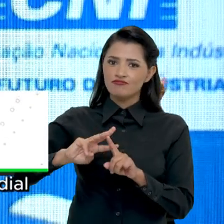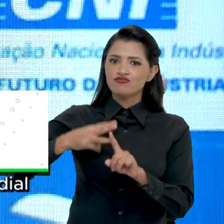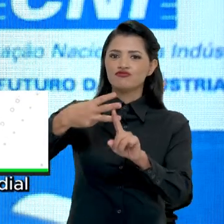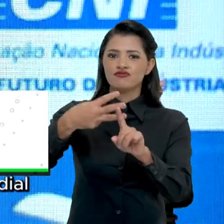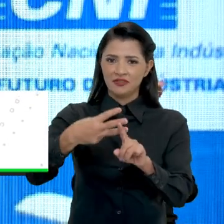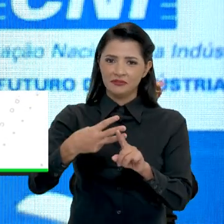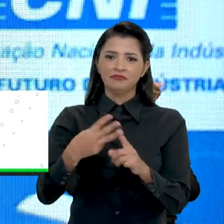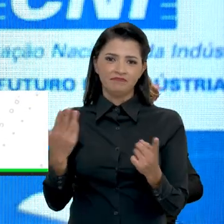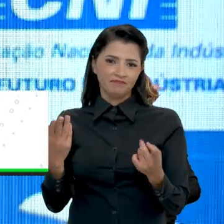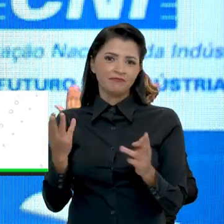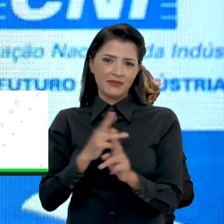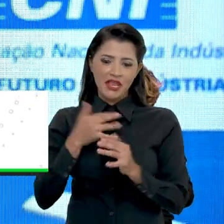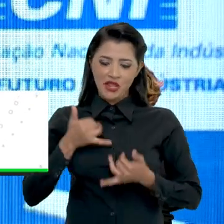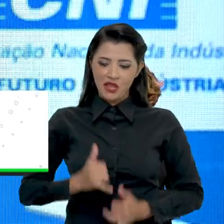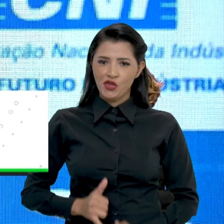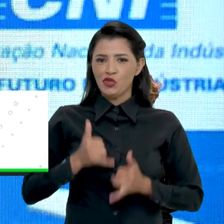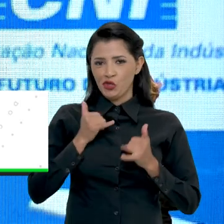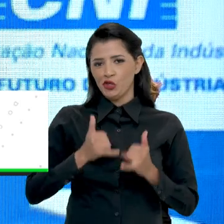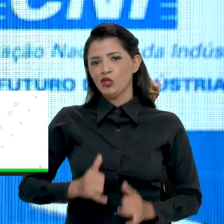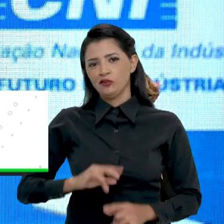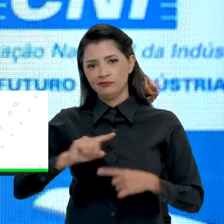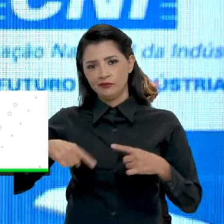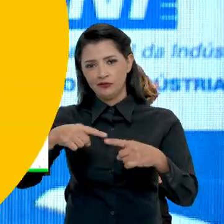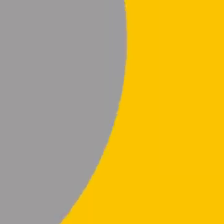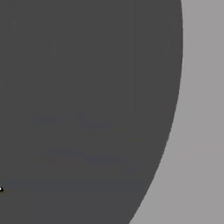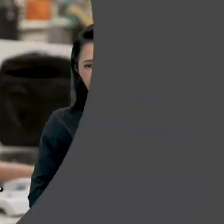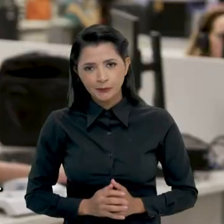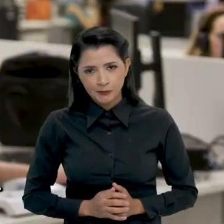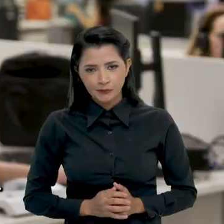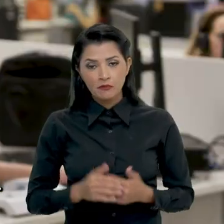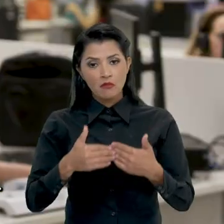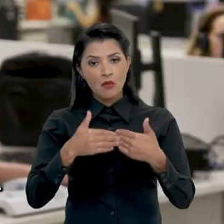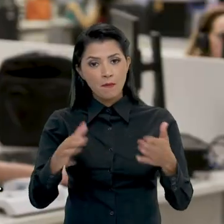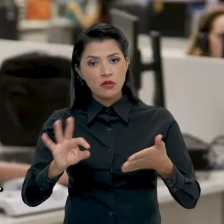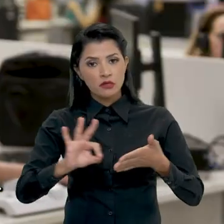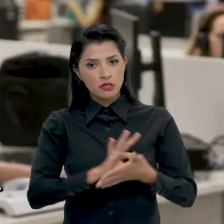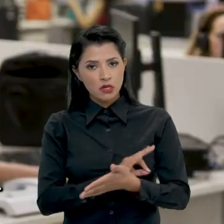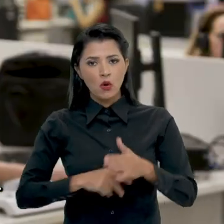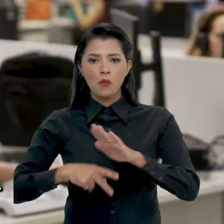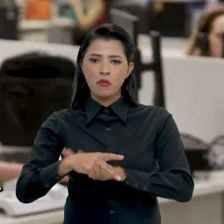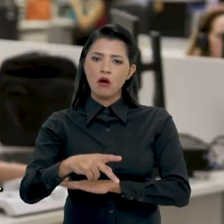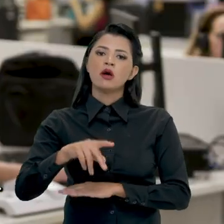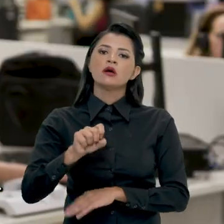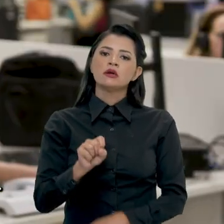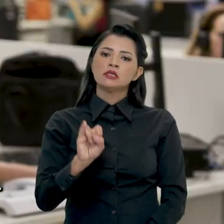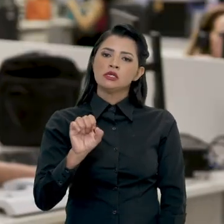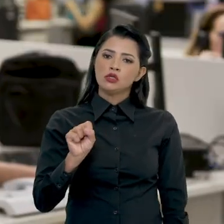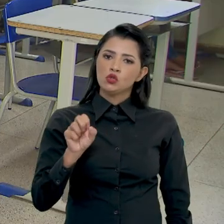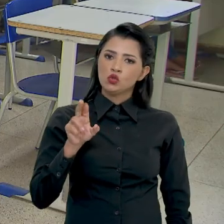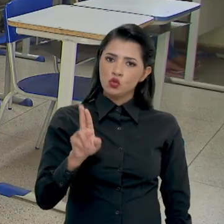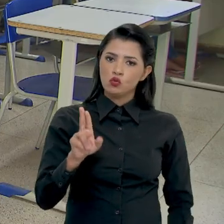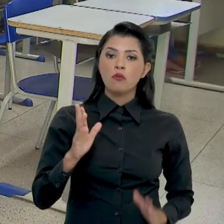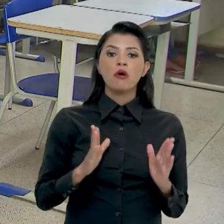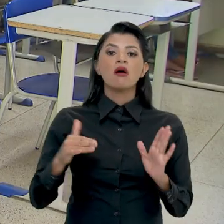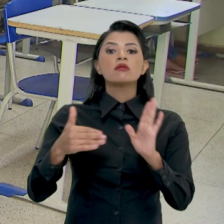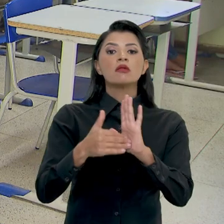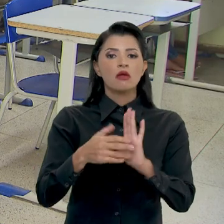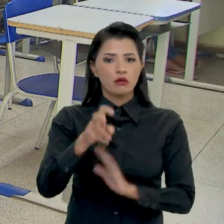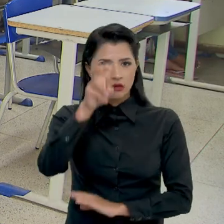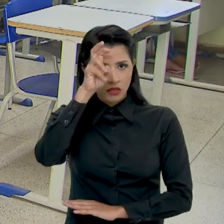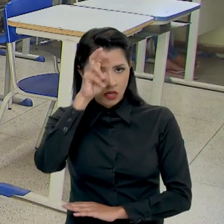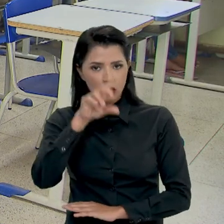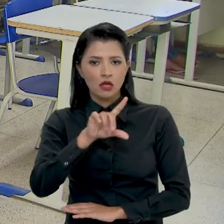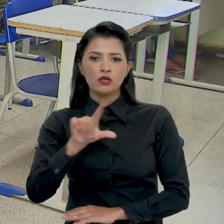mundial em termos de energia renovável. Estão abertas as inscrições para o SISU. O prazo vai até